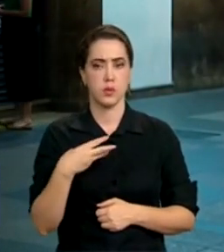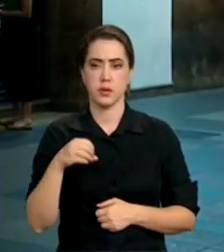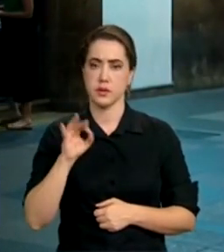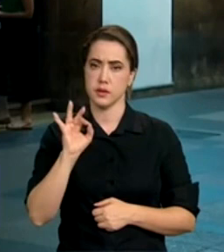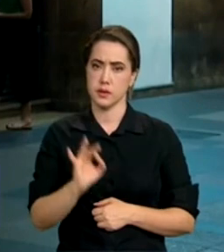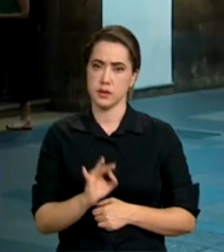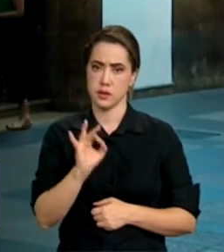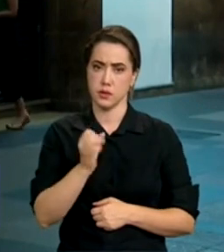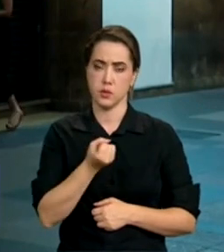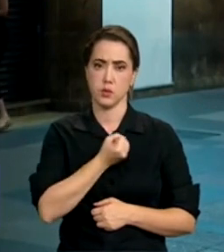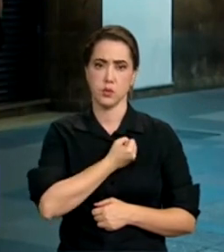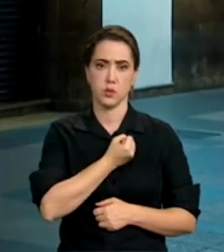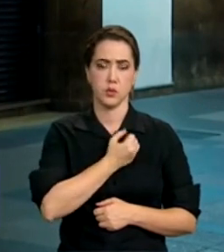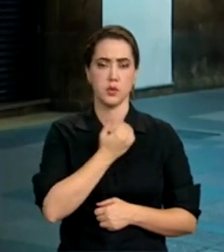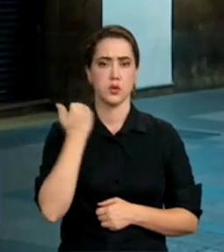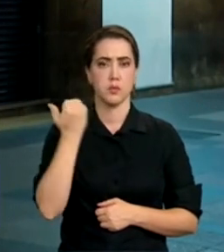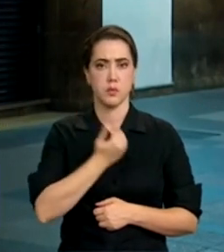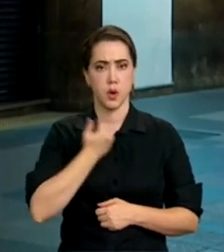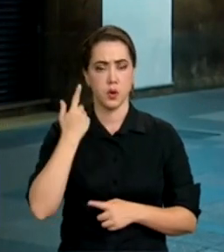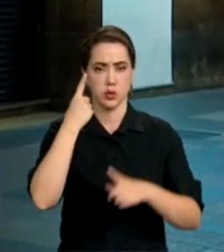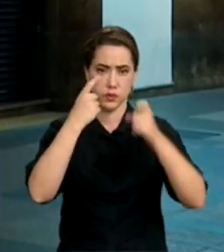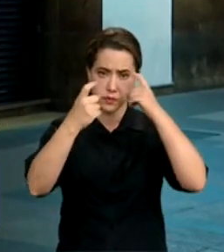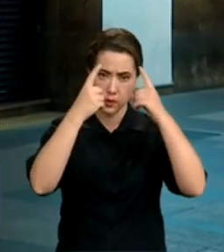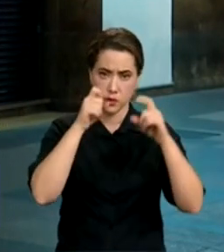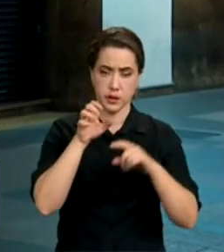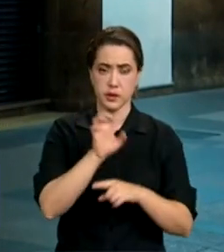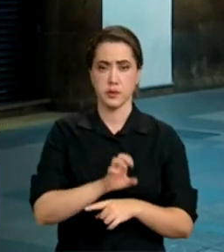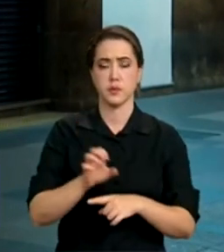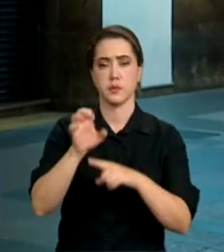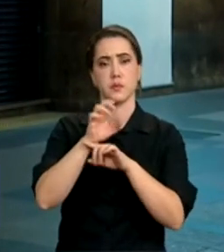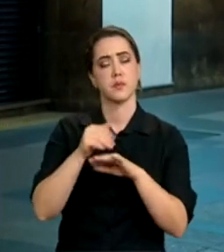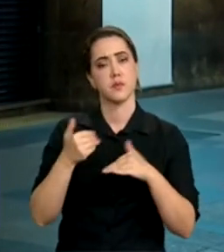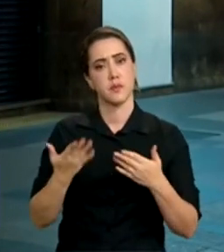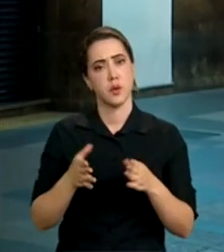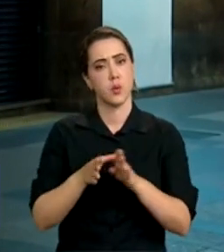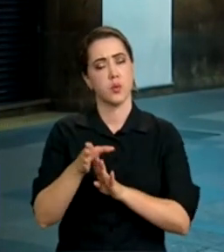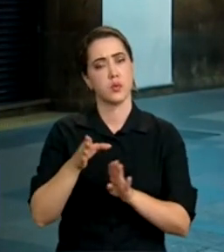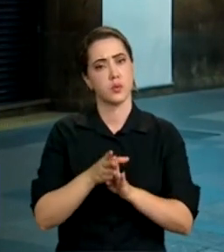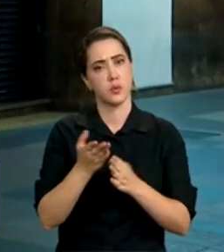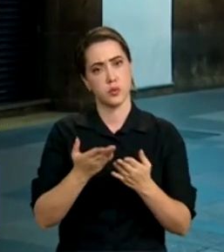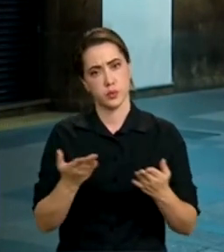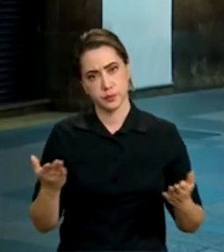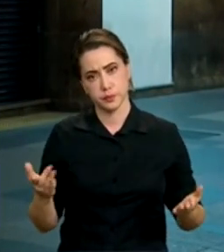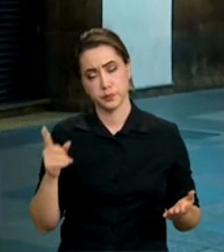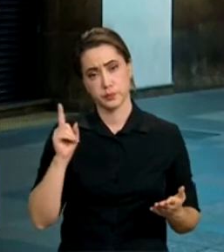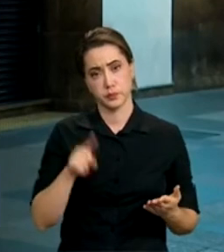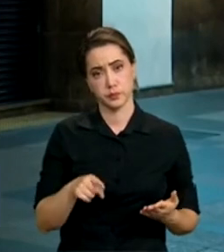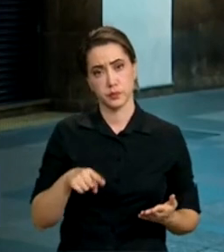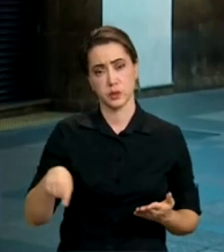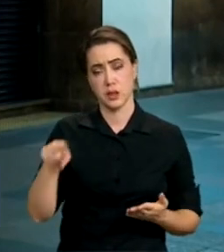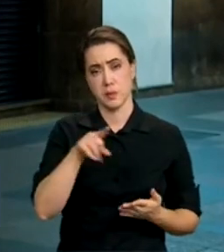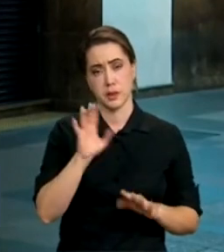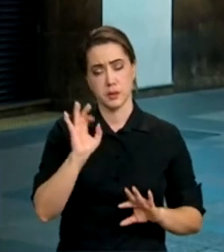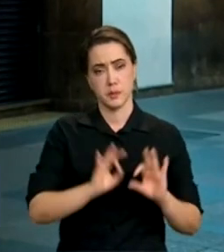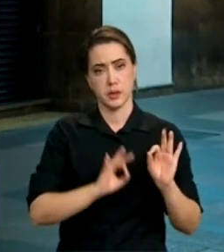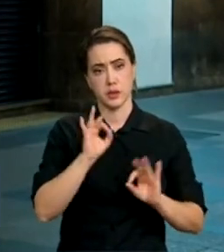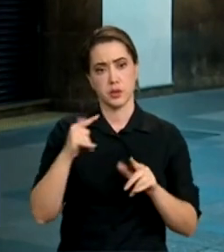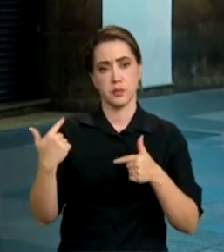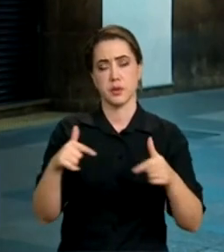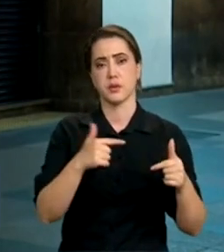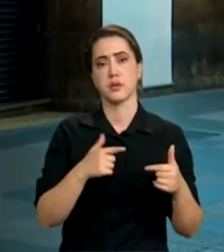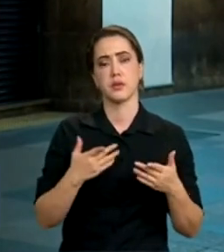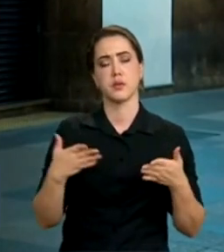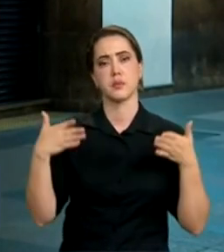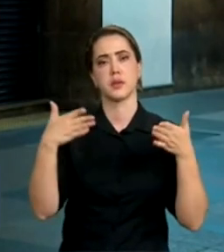% das mortes violentas em todo o estado. A recomendação Braga Maria pra esse plano de ação